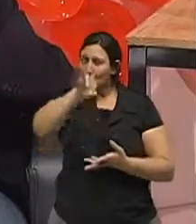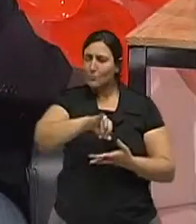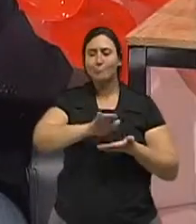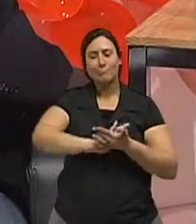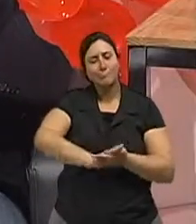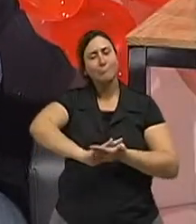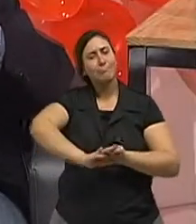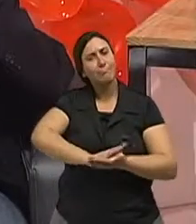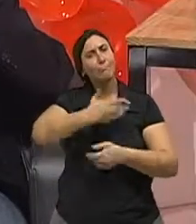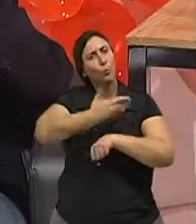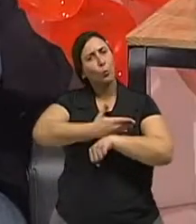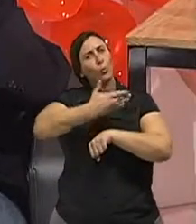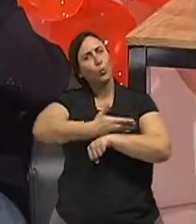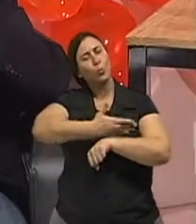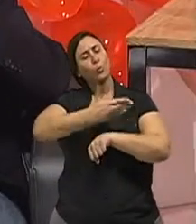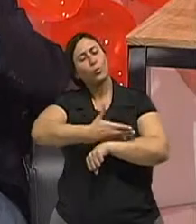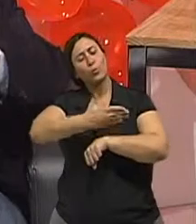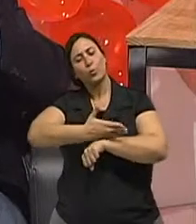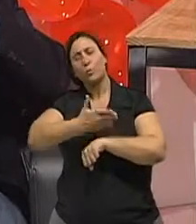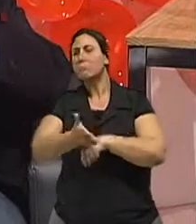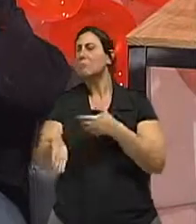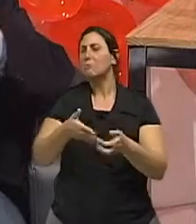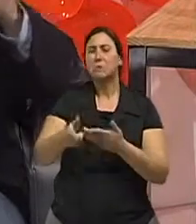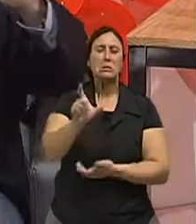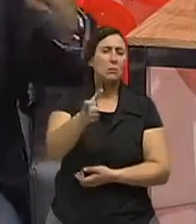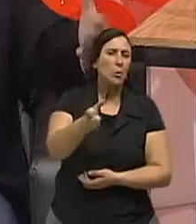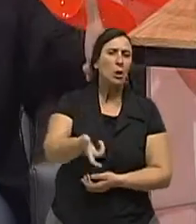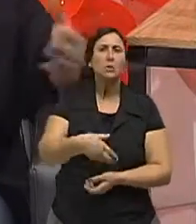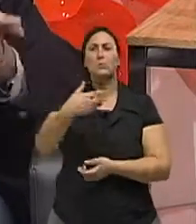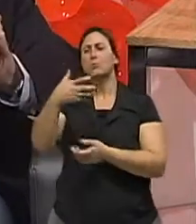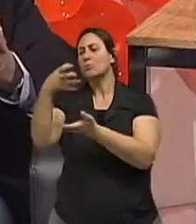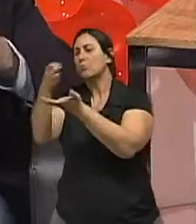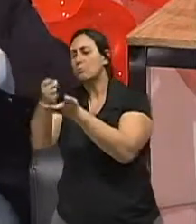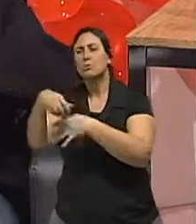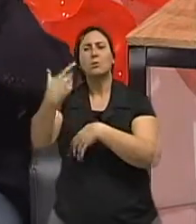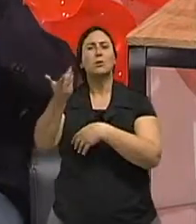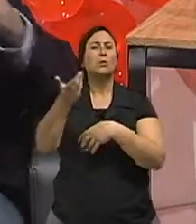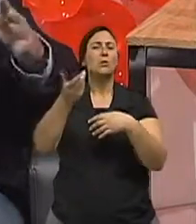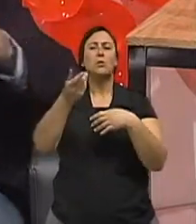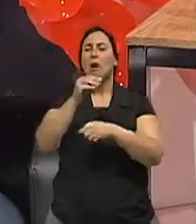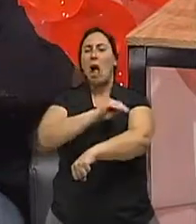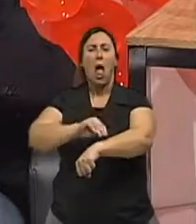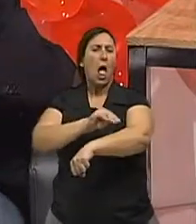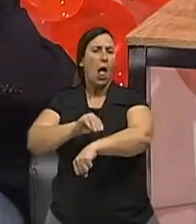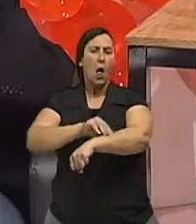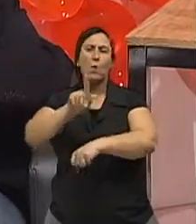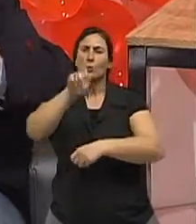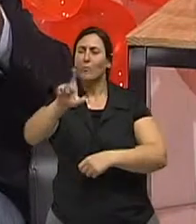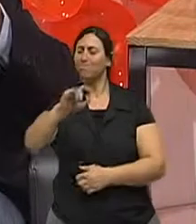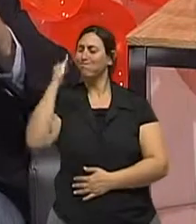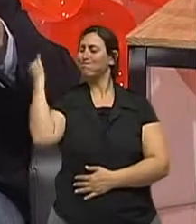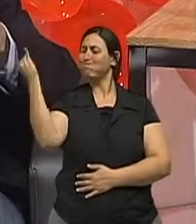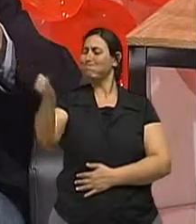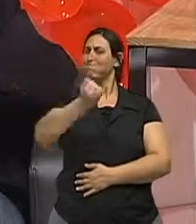frequência, seja com sabonete, com sabão, com álcool gel, tão difundindo álcool gel. Álcool gel é muito importante, não tenha